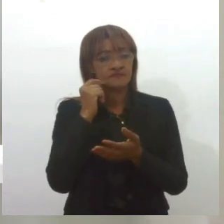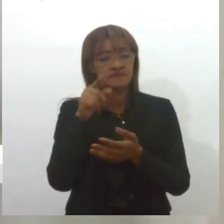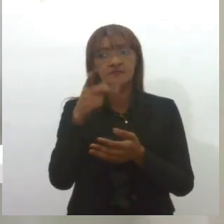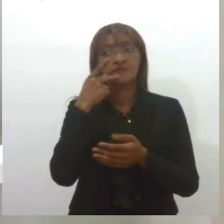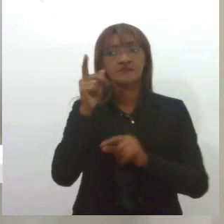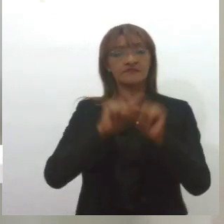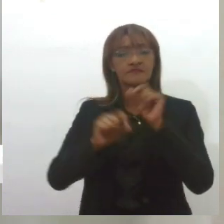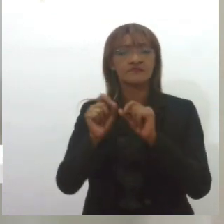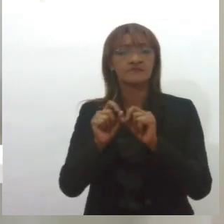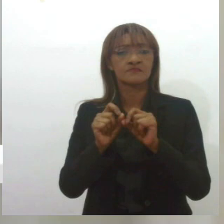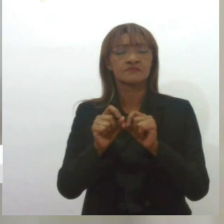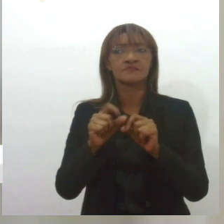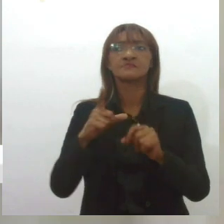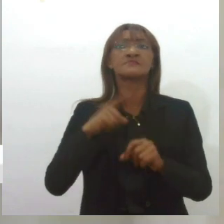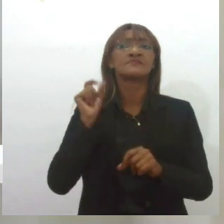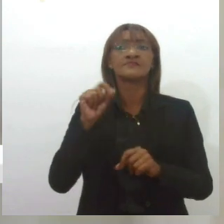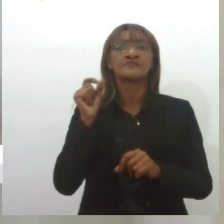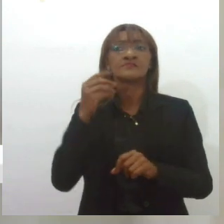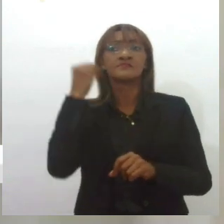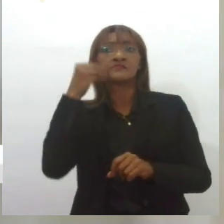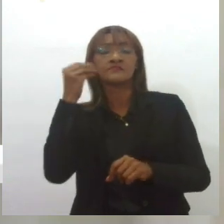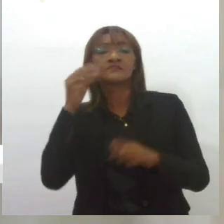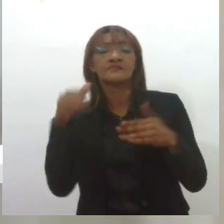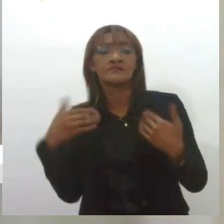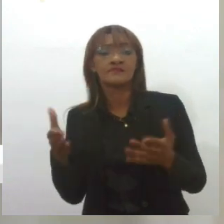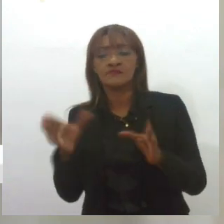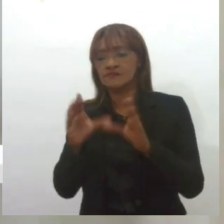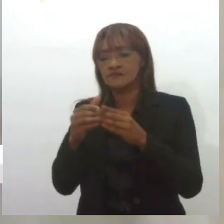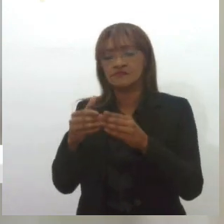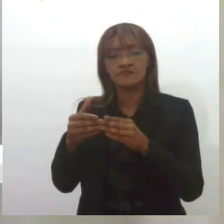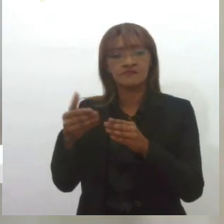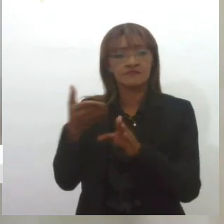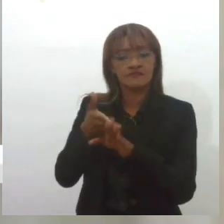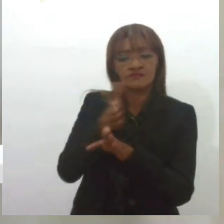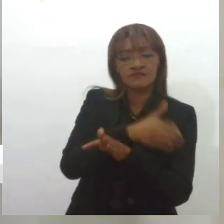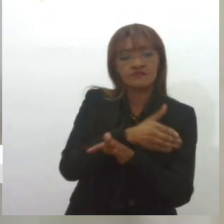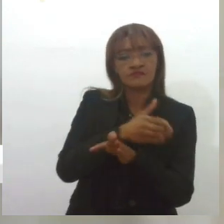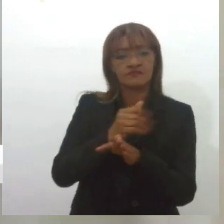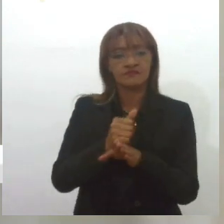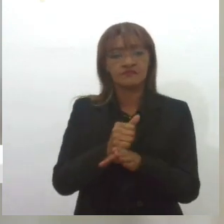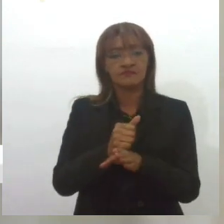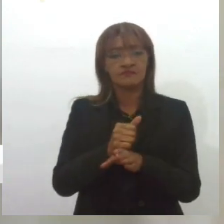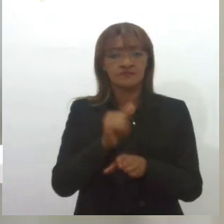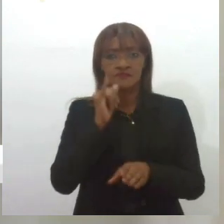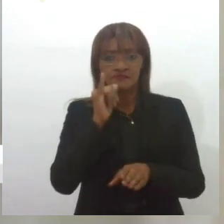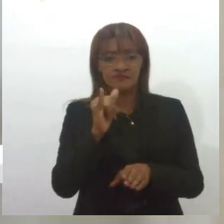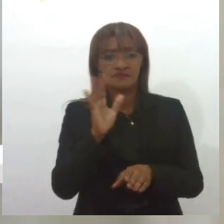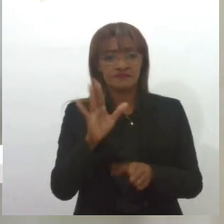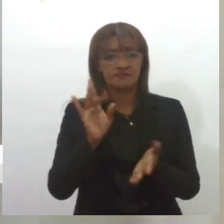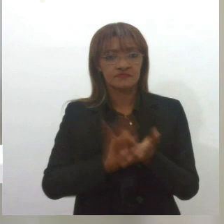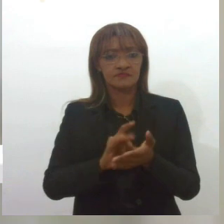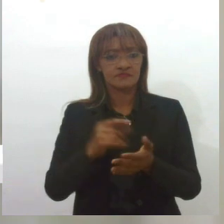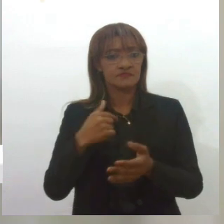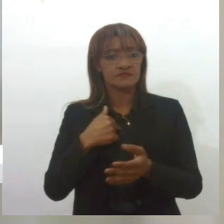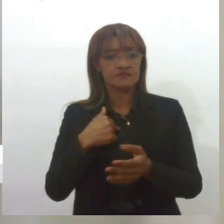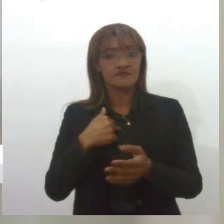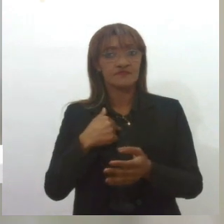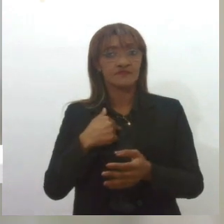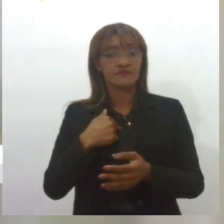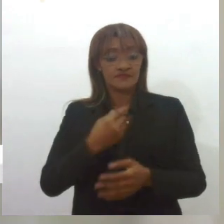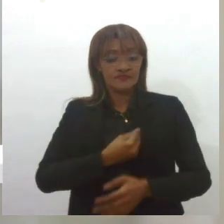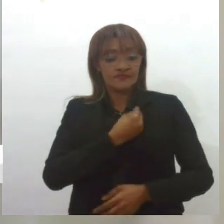a gente carrega de antes, né, das turmas anteriores. Eu vou ser sincera com vocês que eu, na verdade, não carreguei, eu vivi